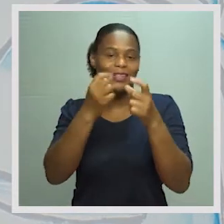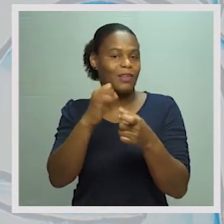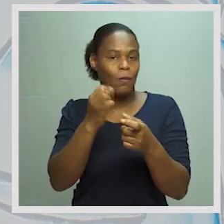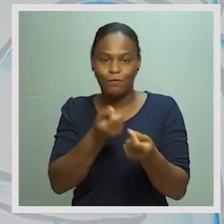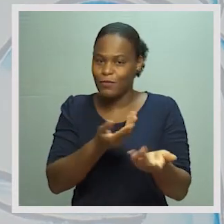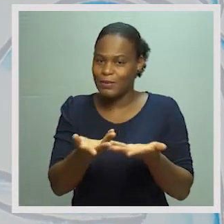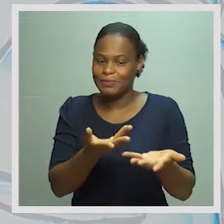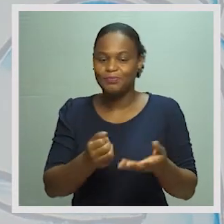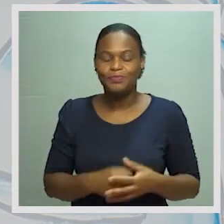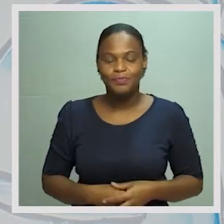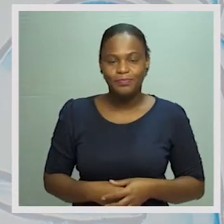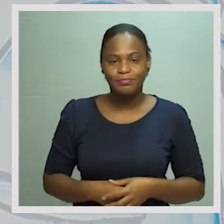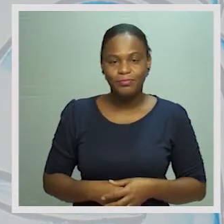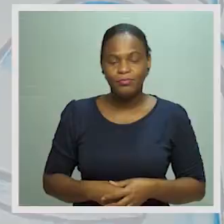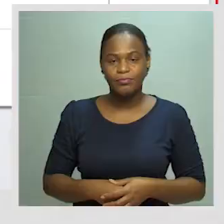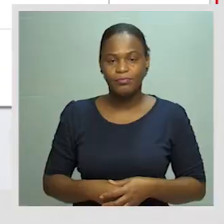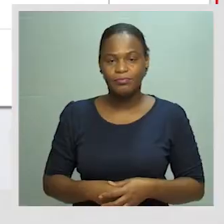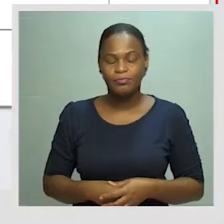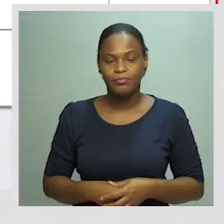financeiras. Está ali.